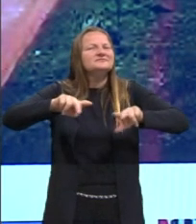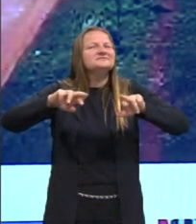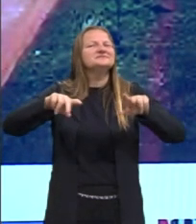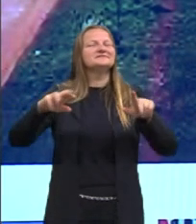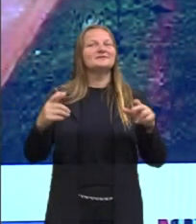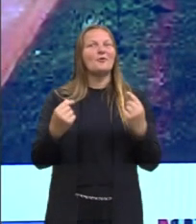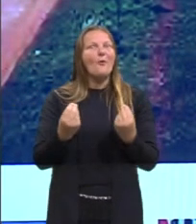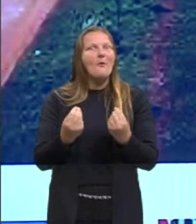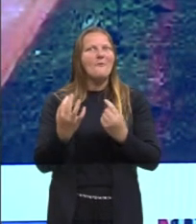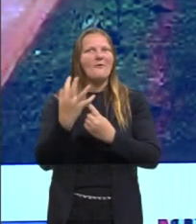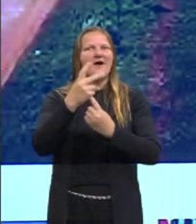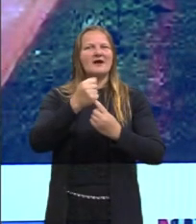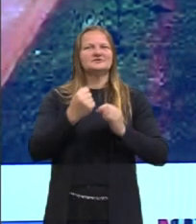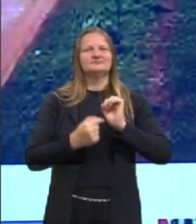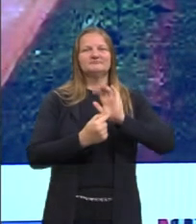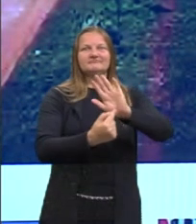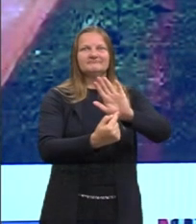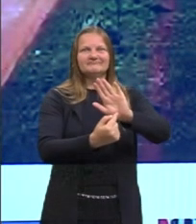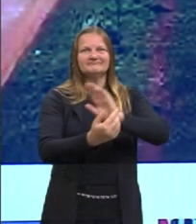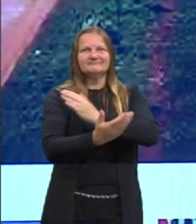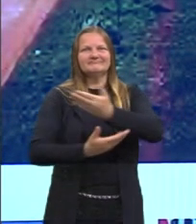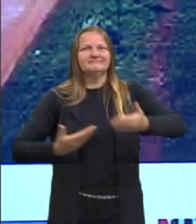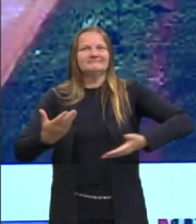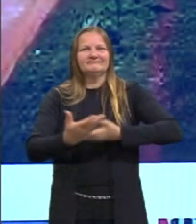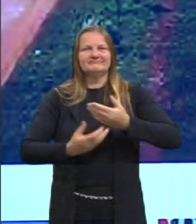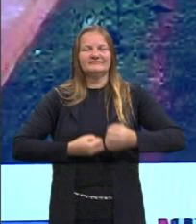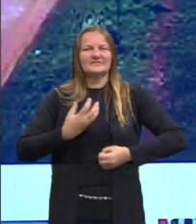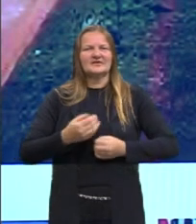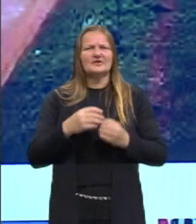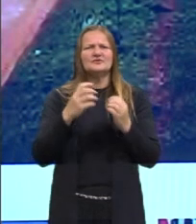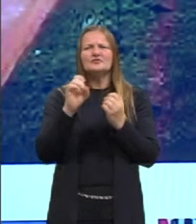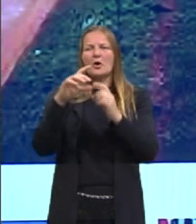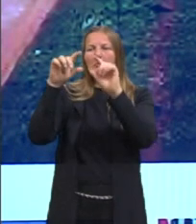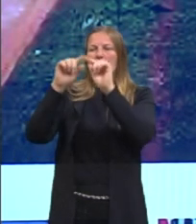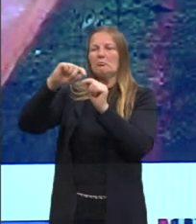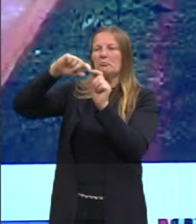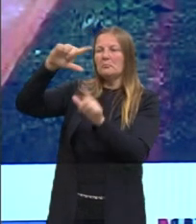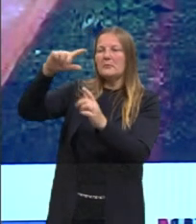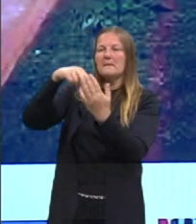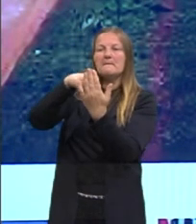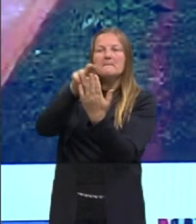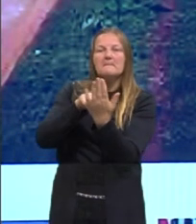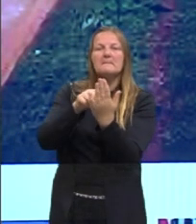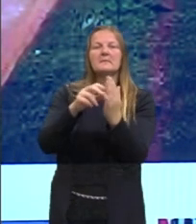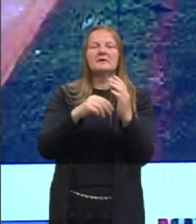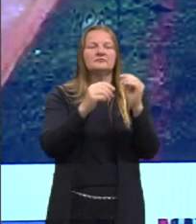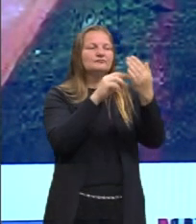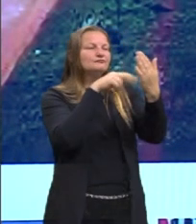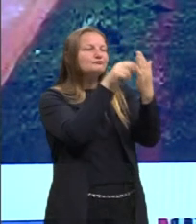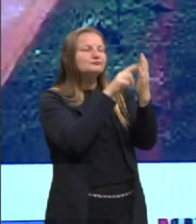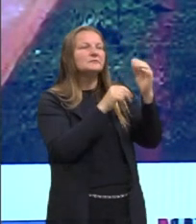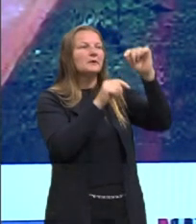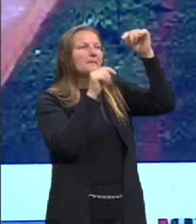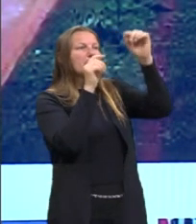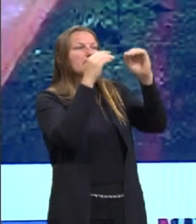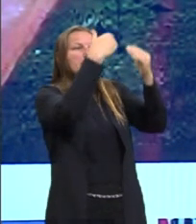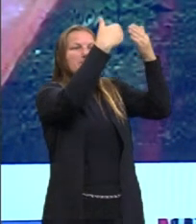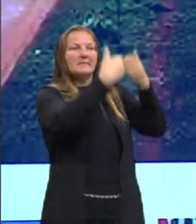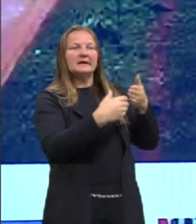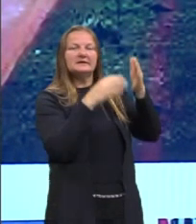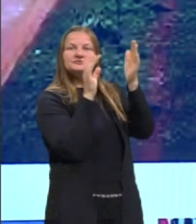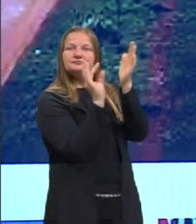em que a arte pode se manifestar. Fugindo daquele padrão clássico de uma tela pendurada na parede, uma